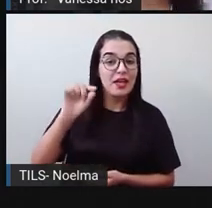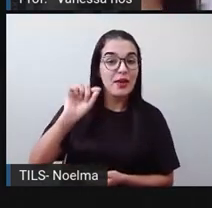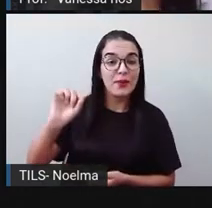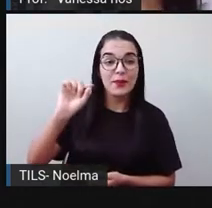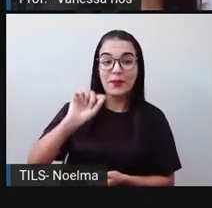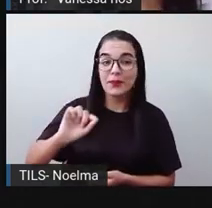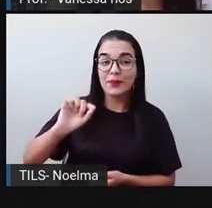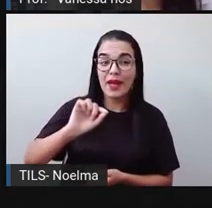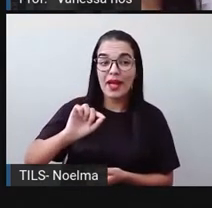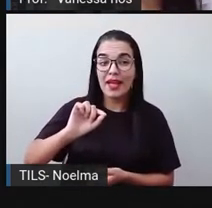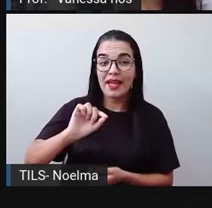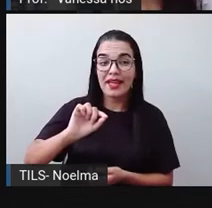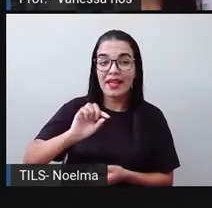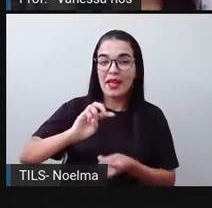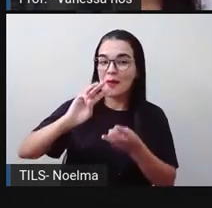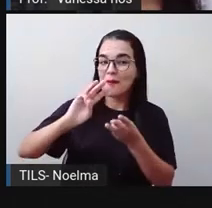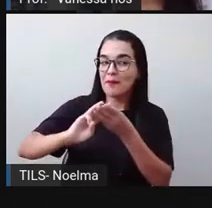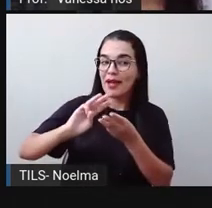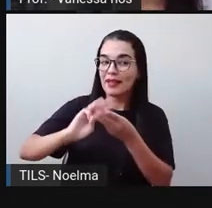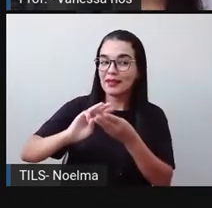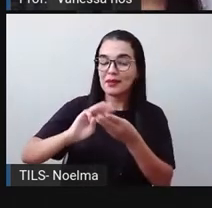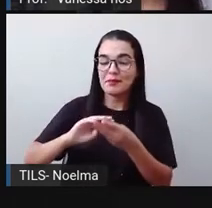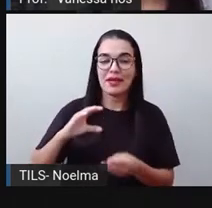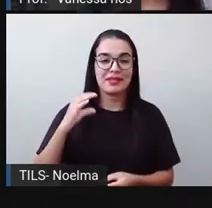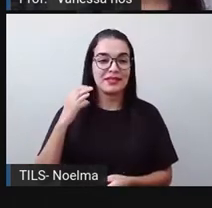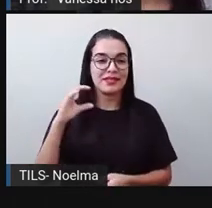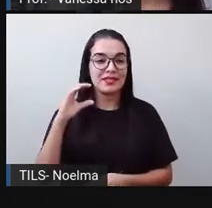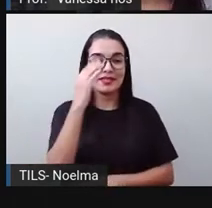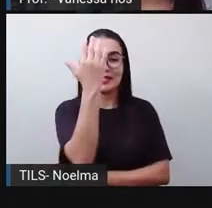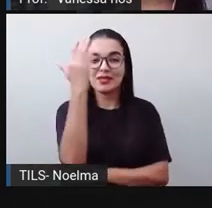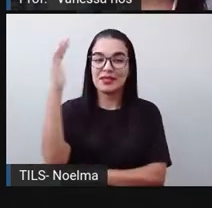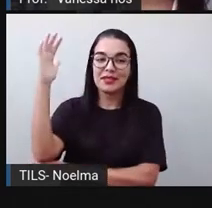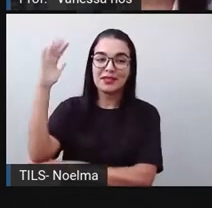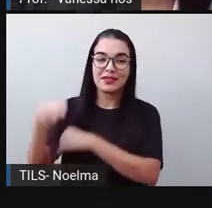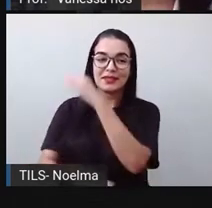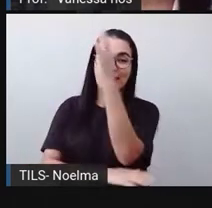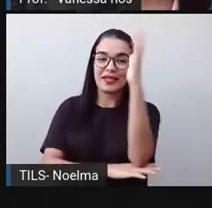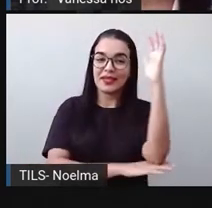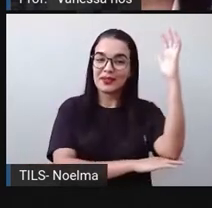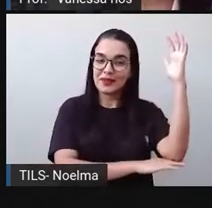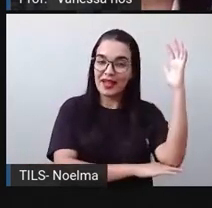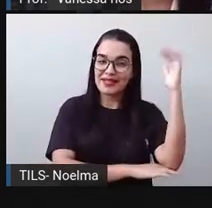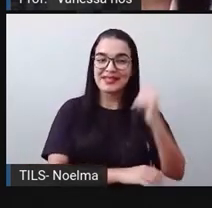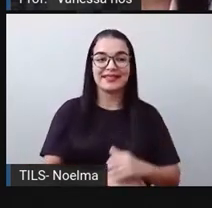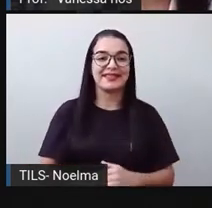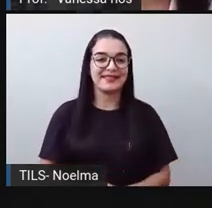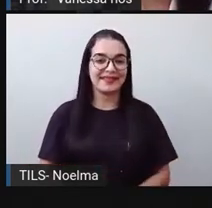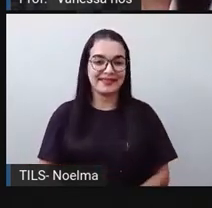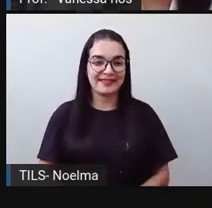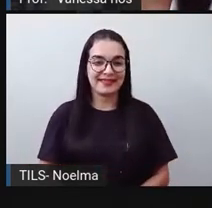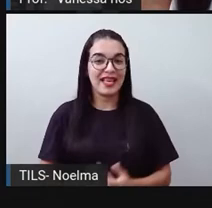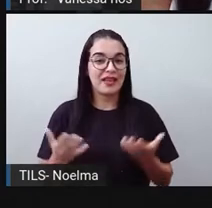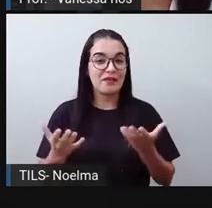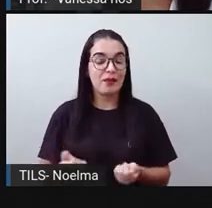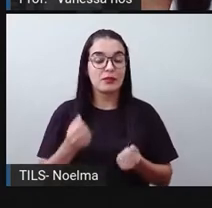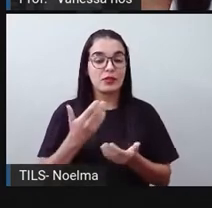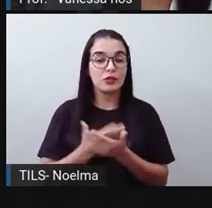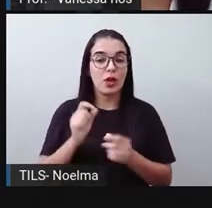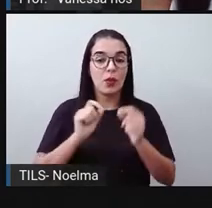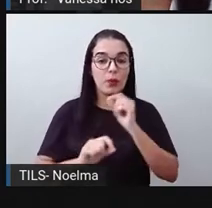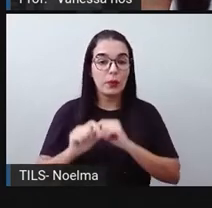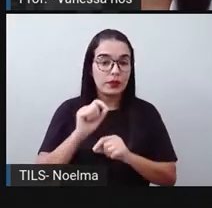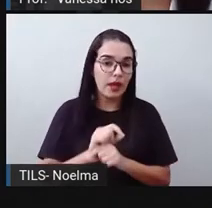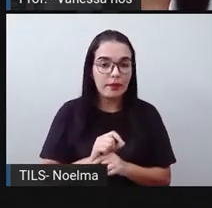essa videoaula agora, ela é da área de matemática e ciências naturais, e nós vamos estudar